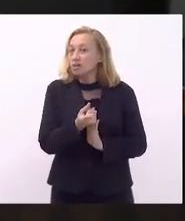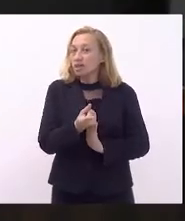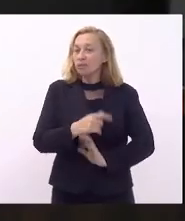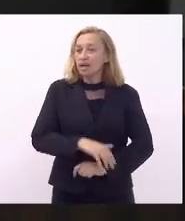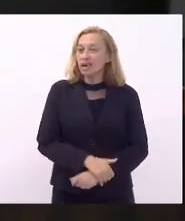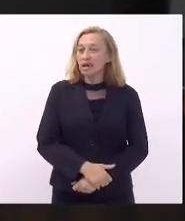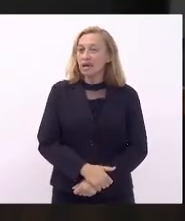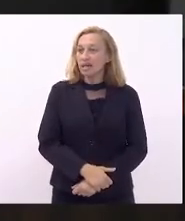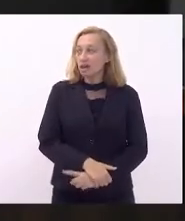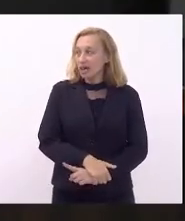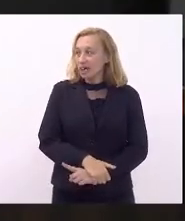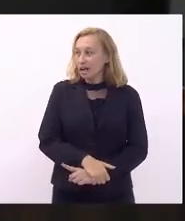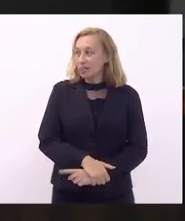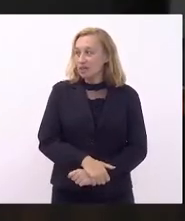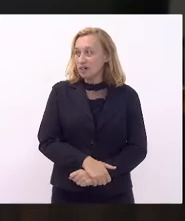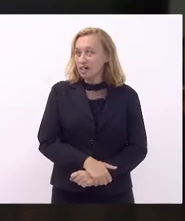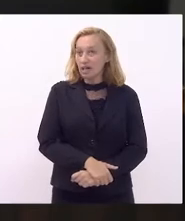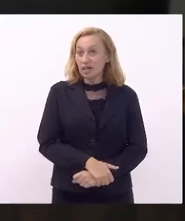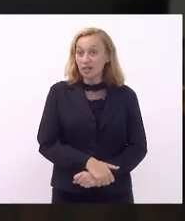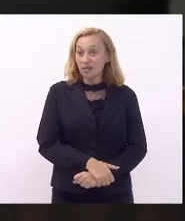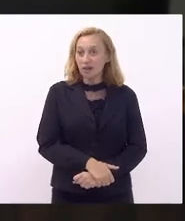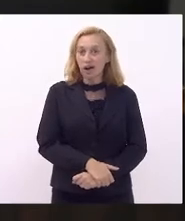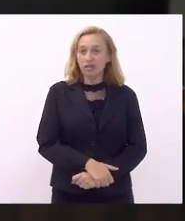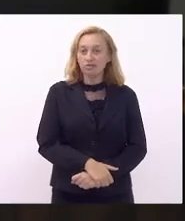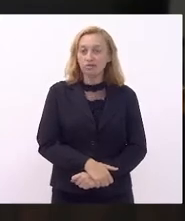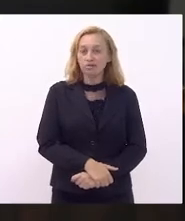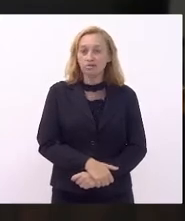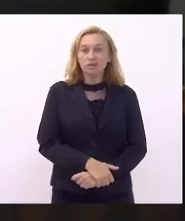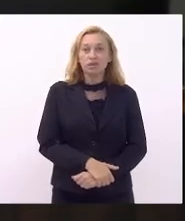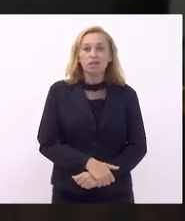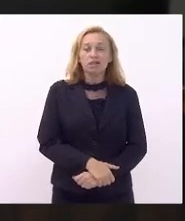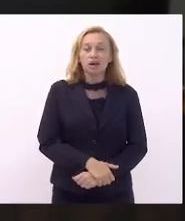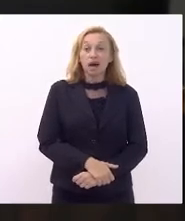Marcos Miller.